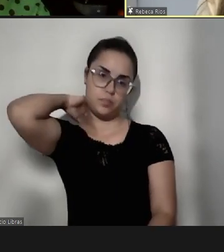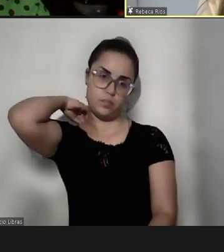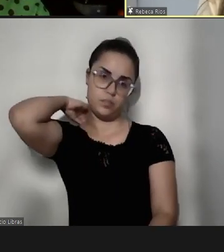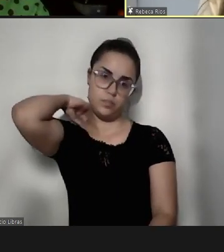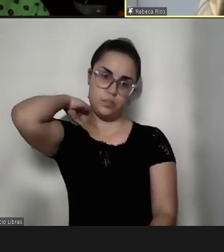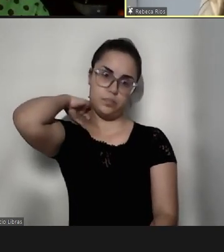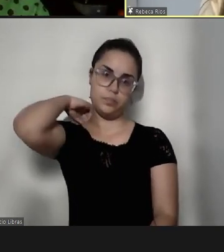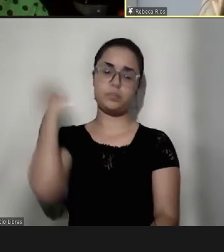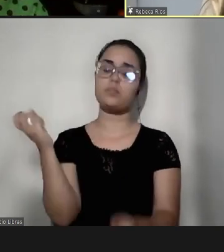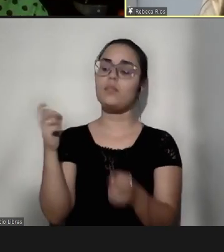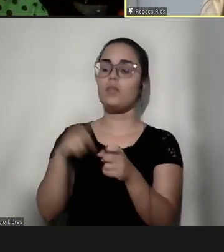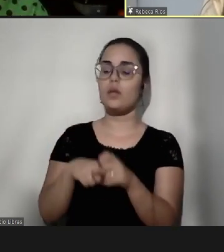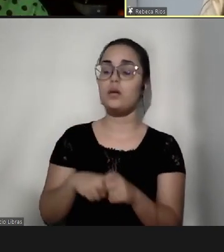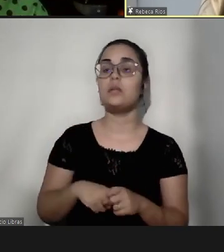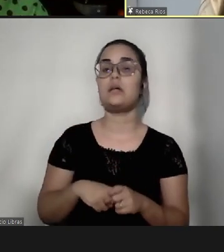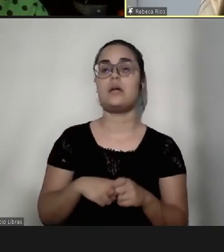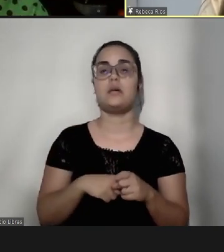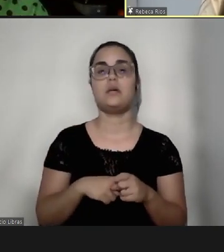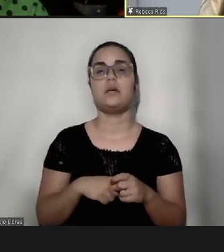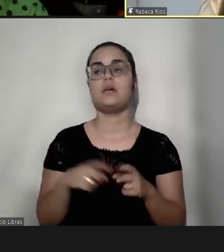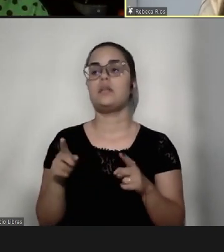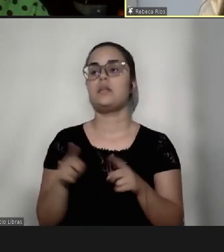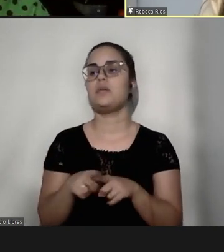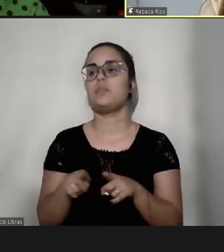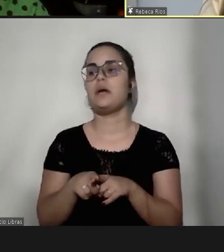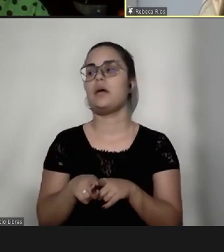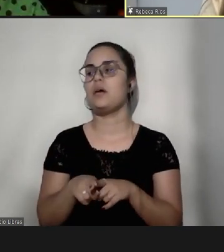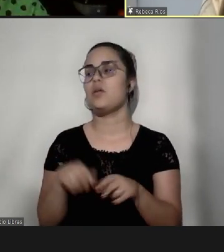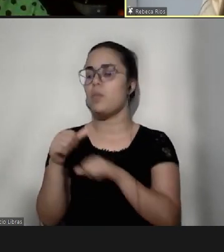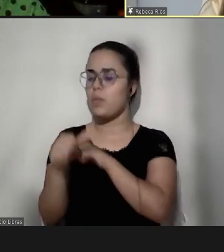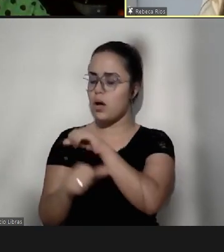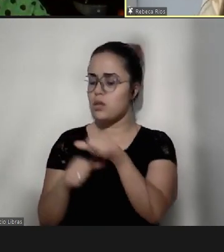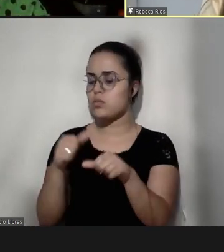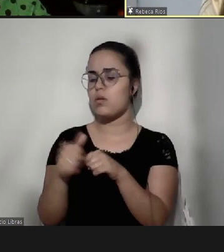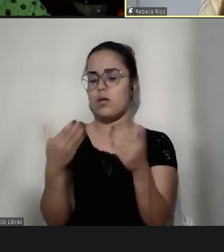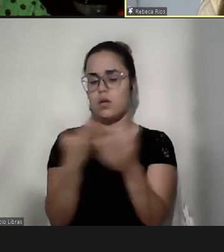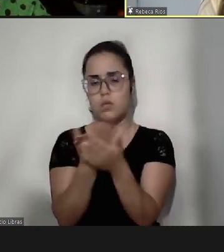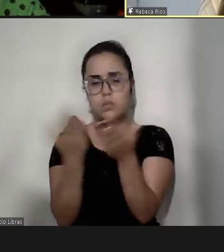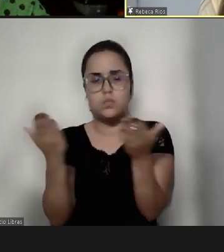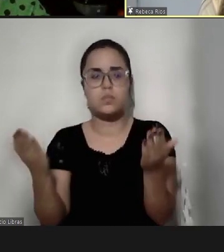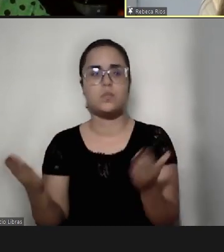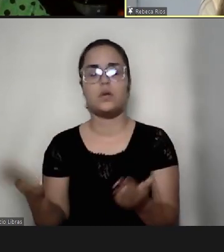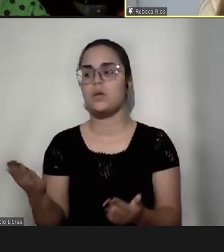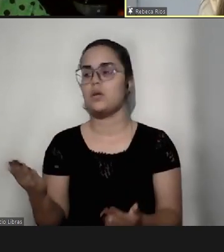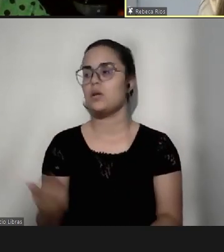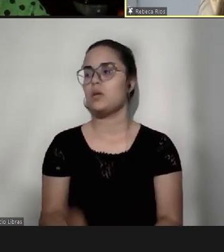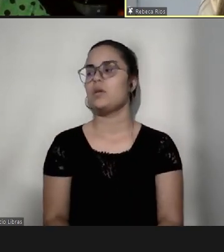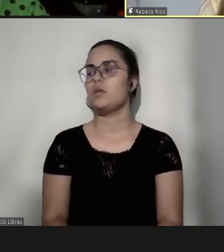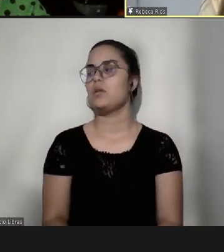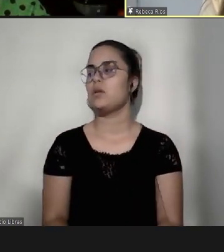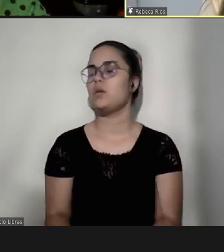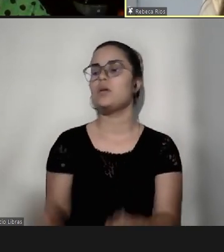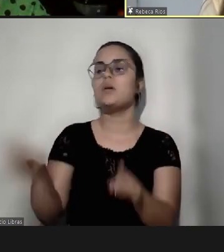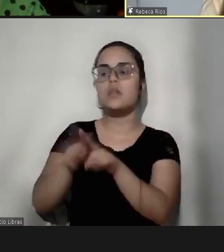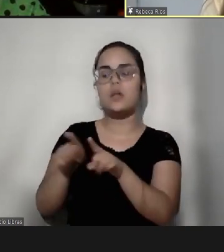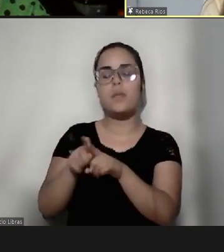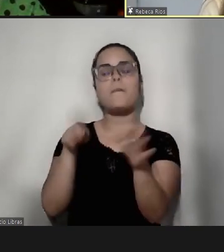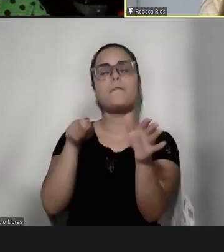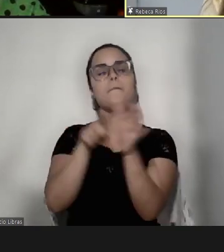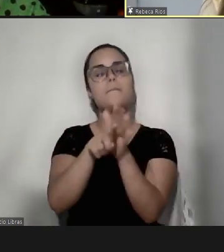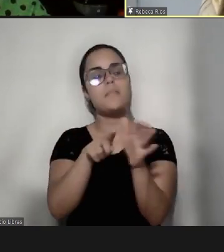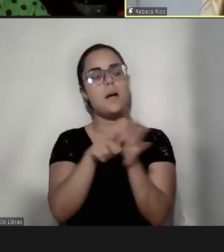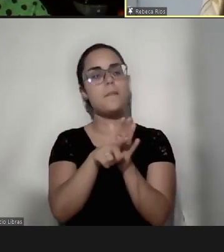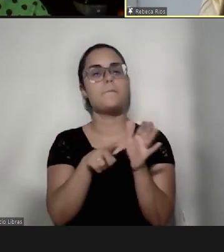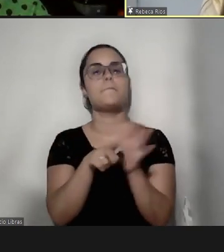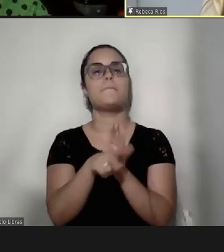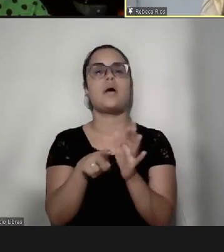trazer também uma troca com vocês e depois eu vou fazer as perguntas, falar